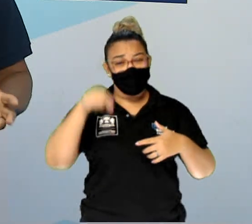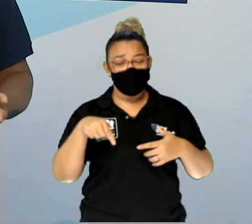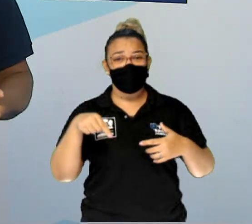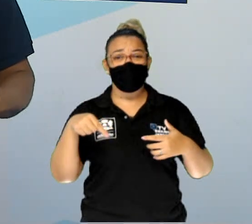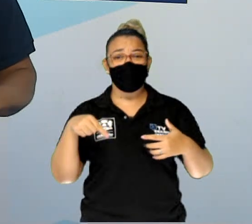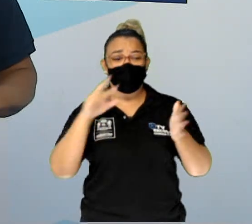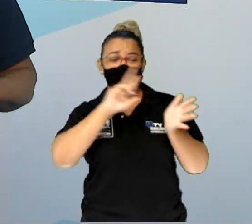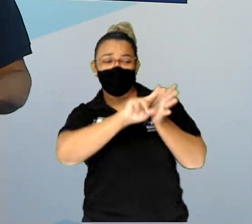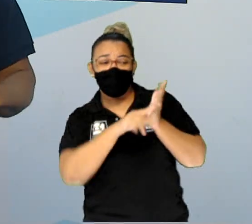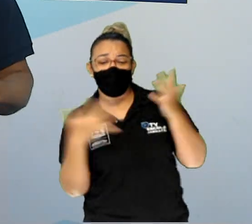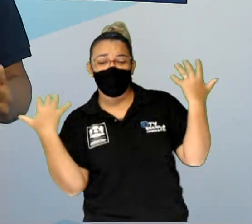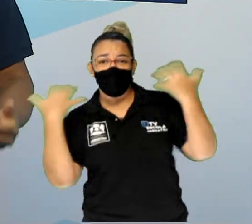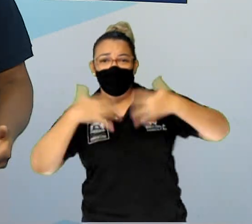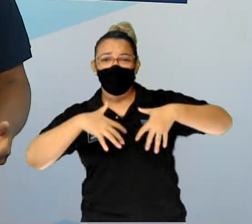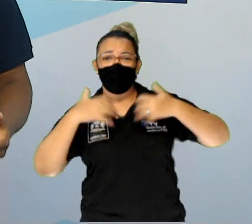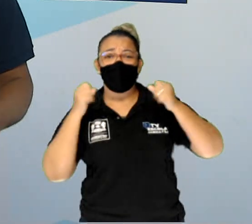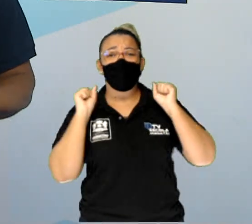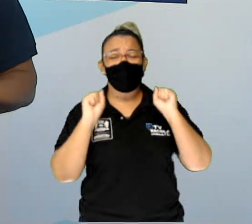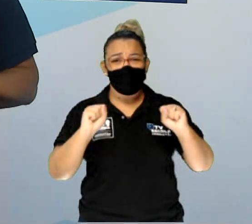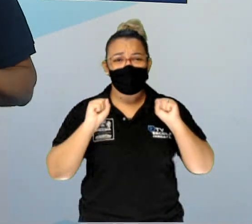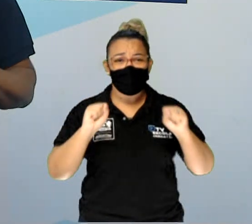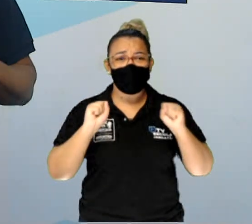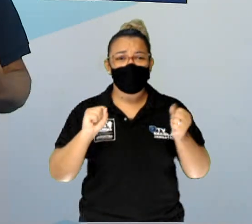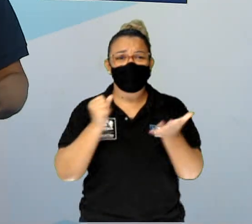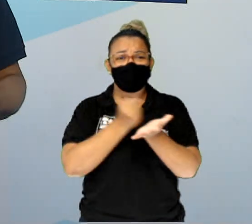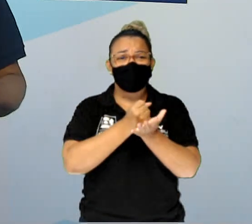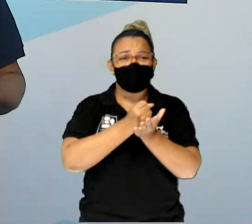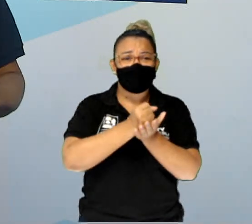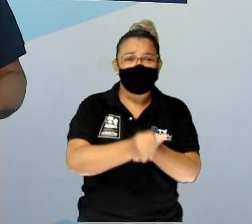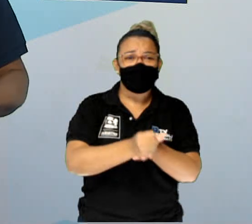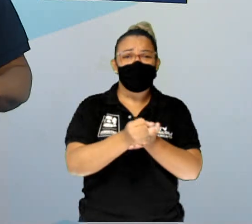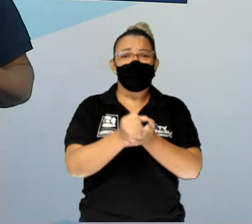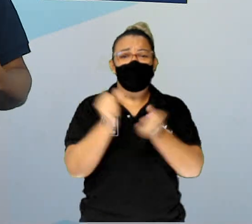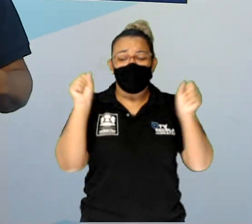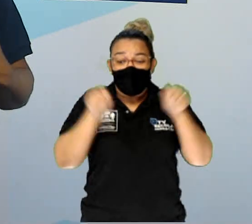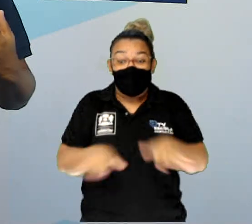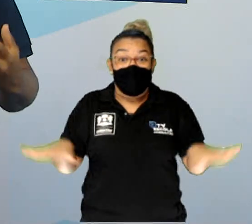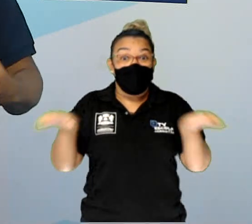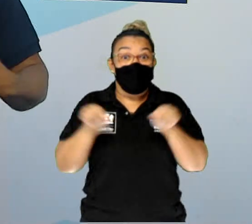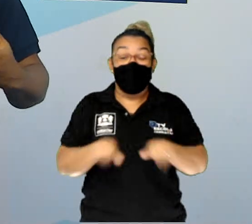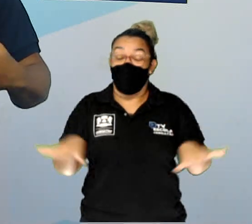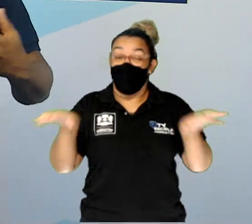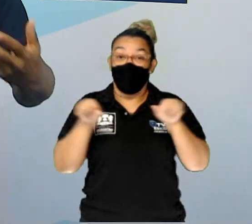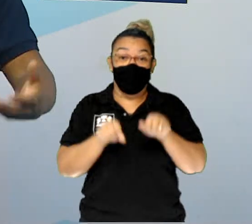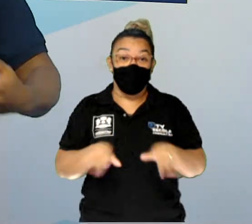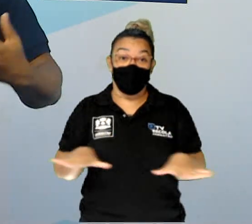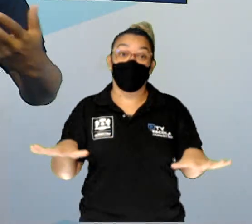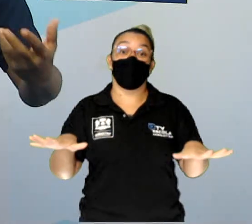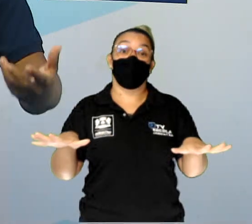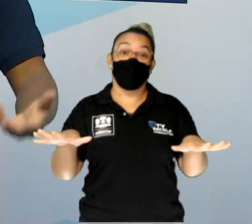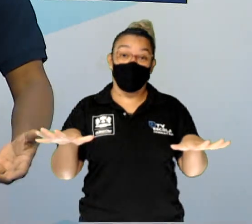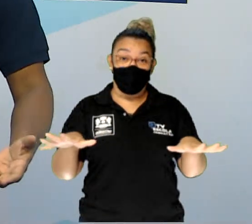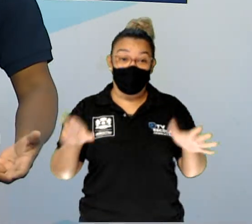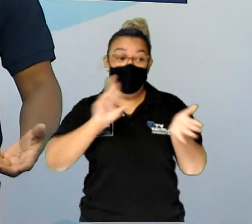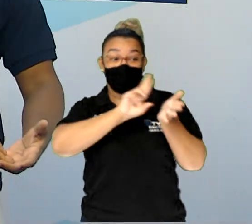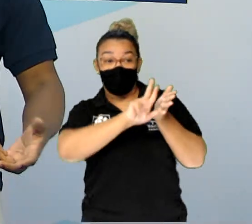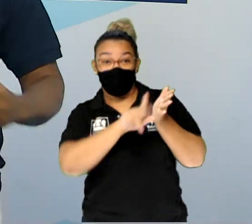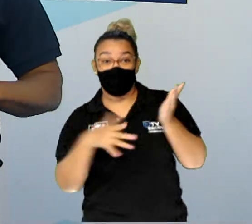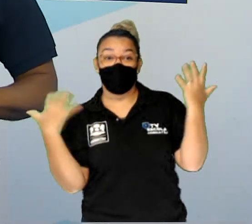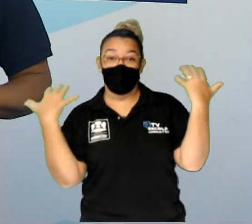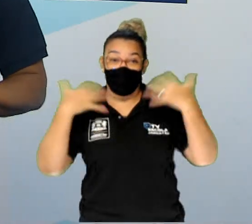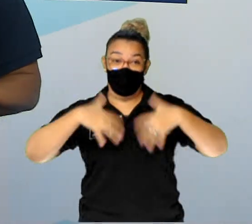naturais, eles podem ficar mais escassos dependendo também do uso excessivo desses recursos.